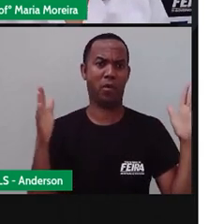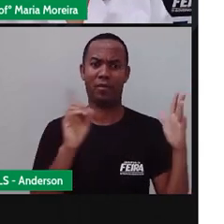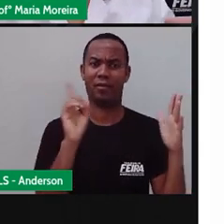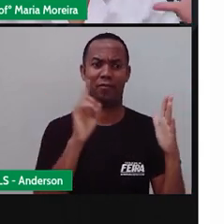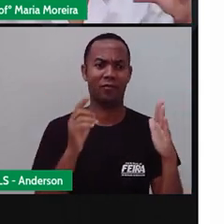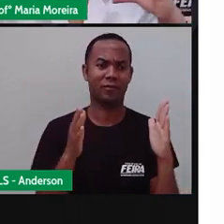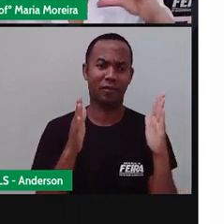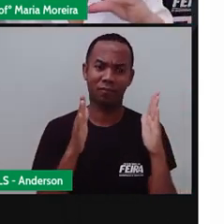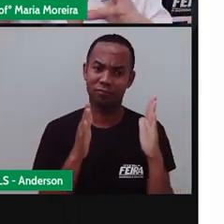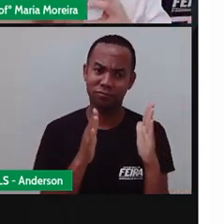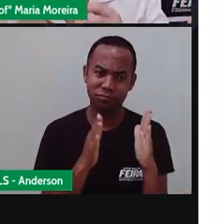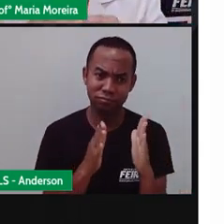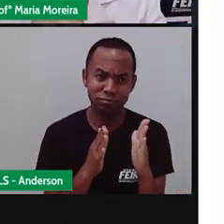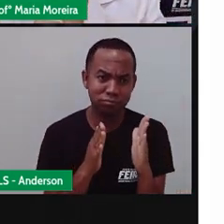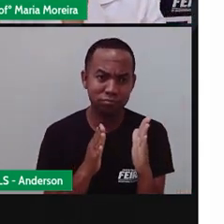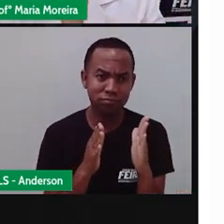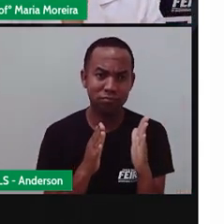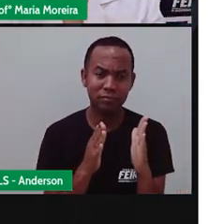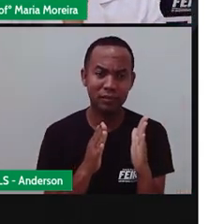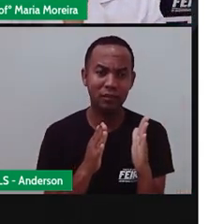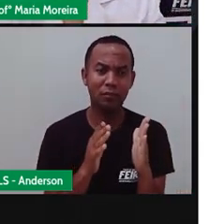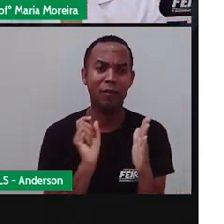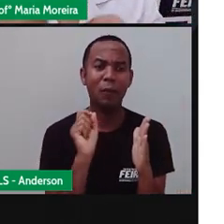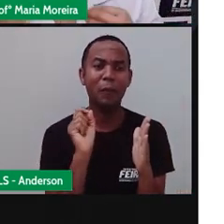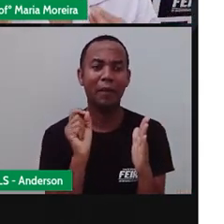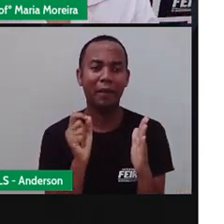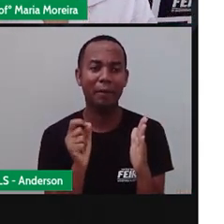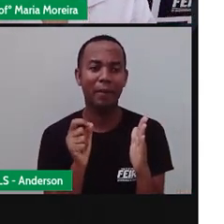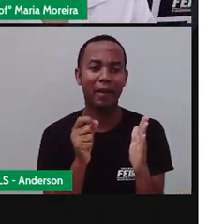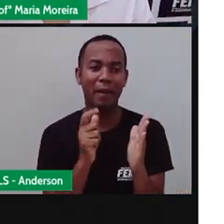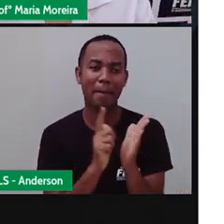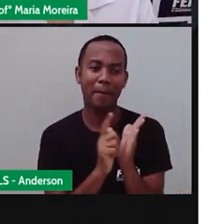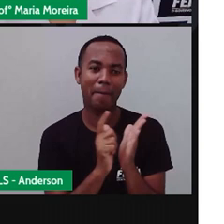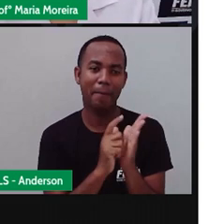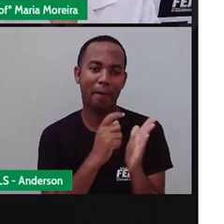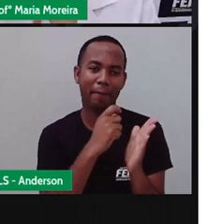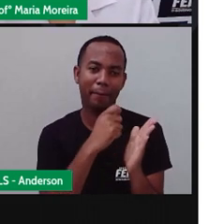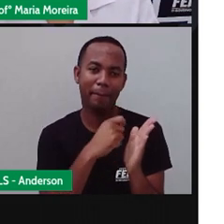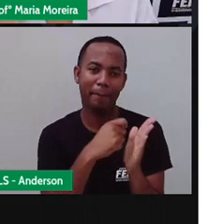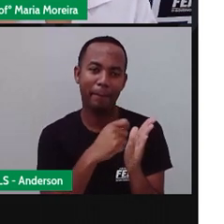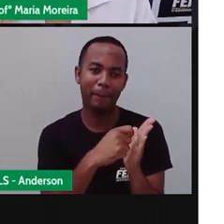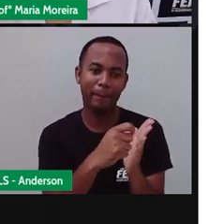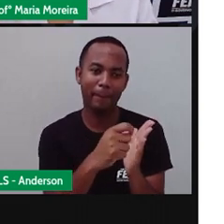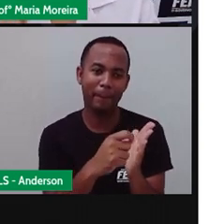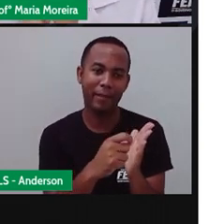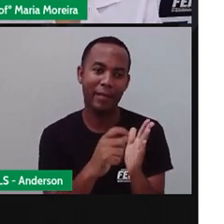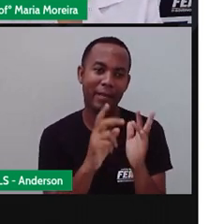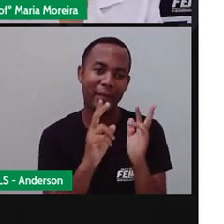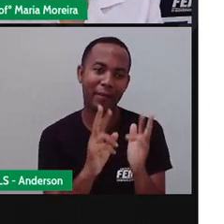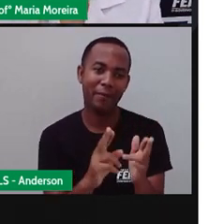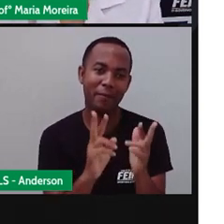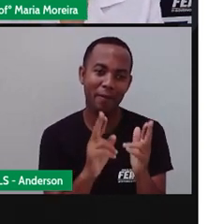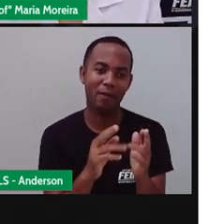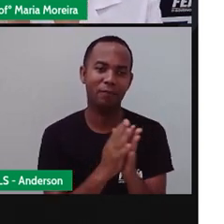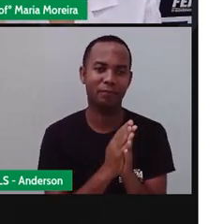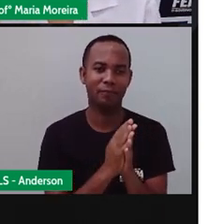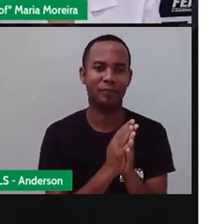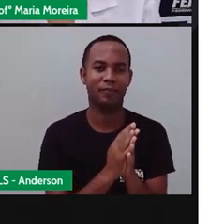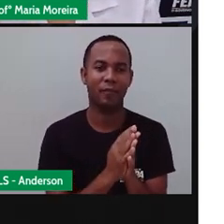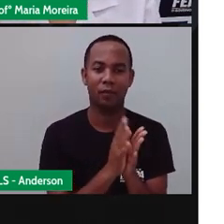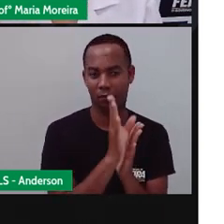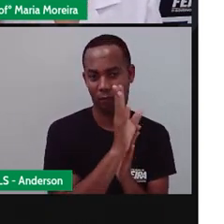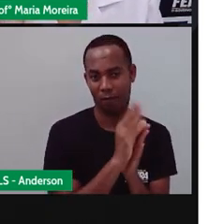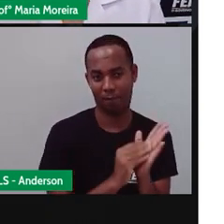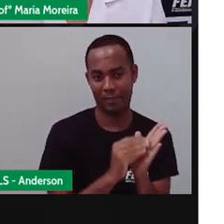vou reduzir para caber. Então, o seu desenho será dessa forma uma representação desse cachorro. Uma